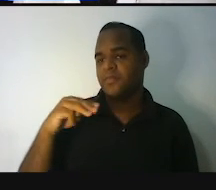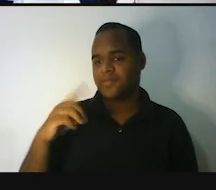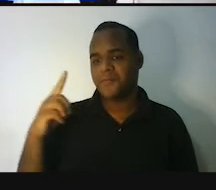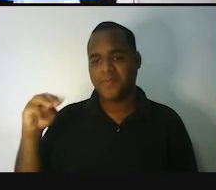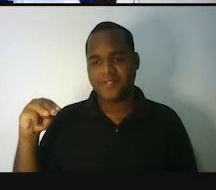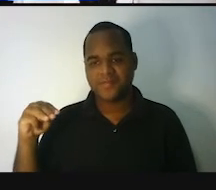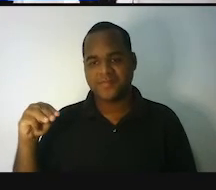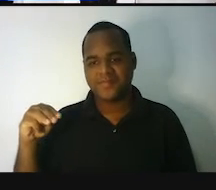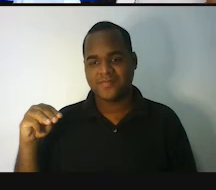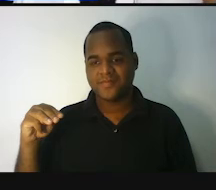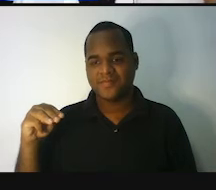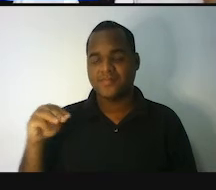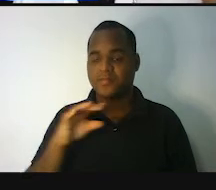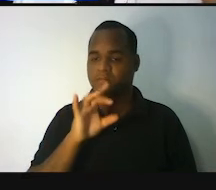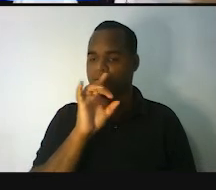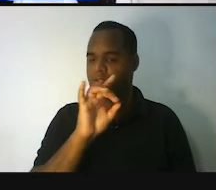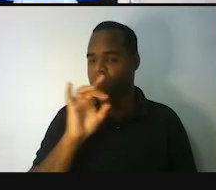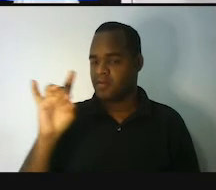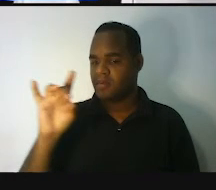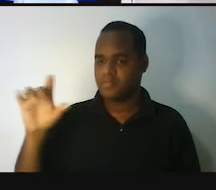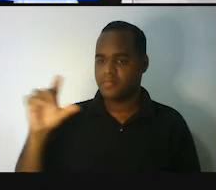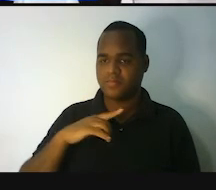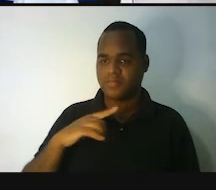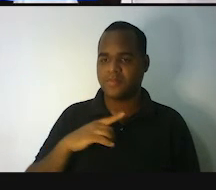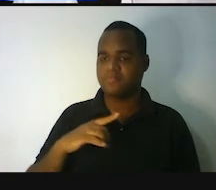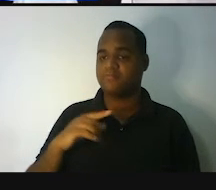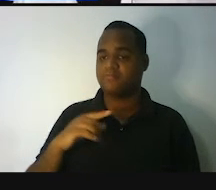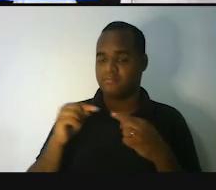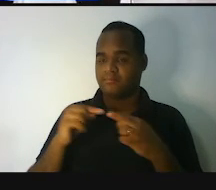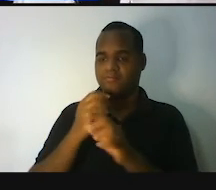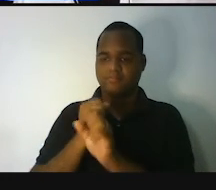e largura. Cada um deles vai ter um metro, ó.